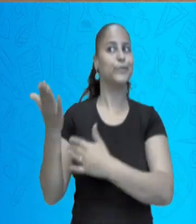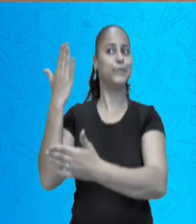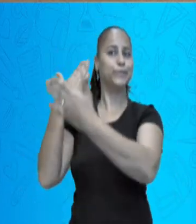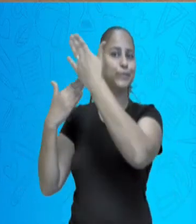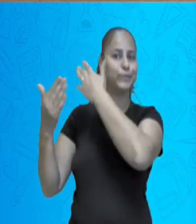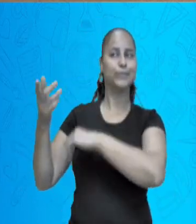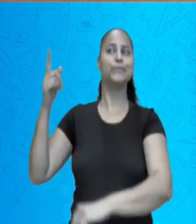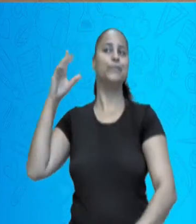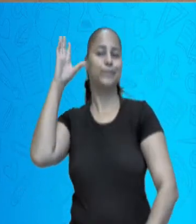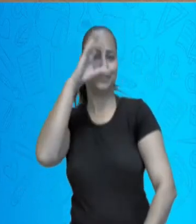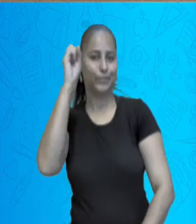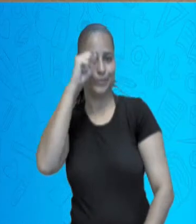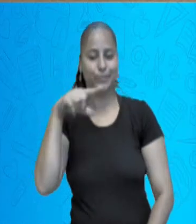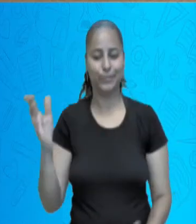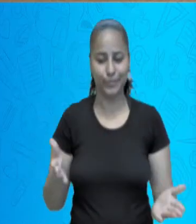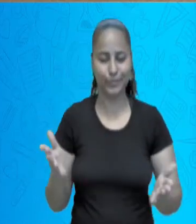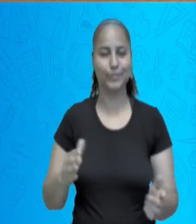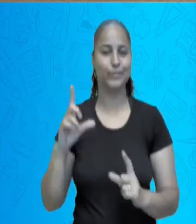sofrimento lá atrás.